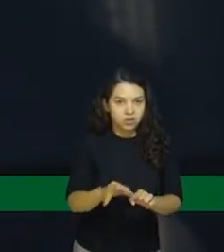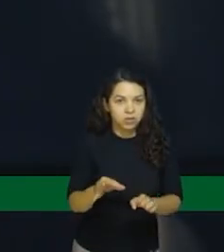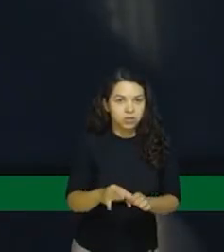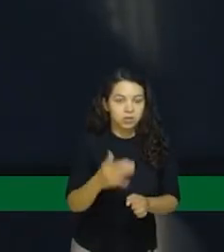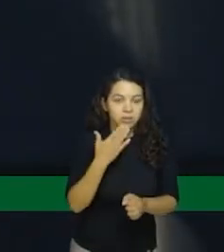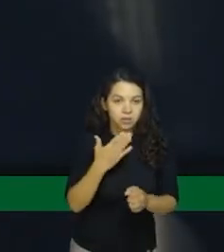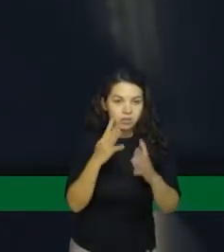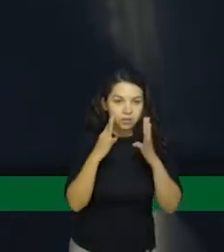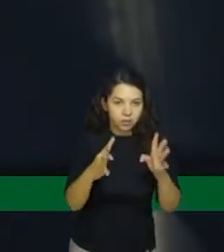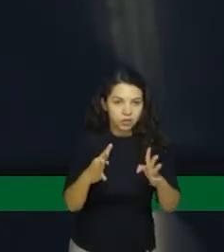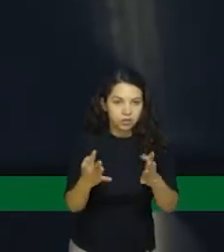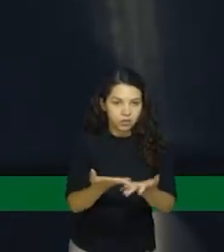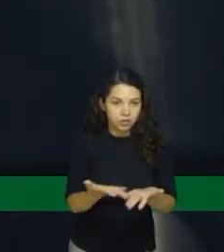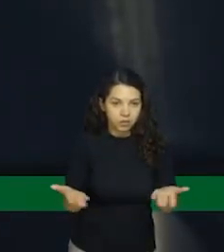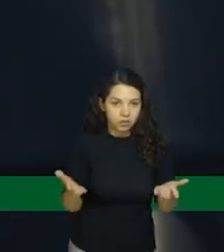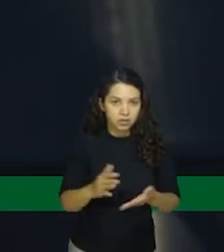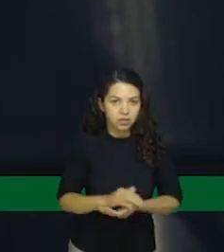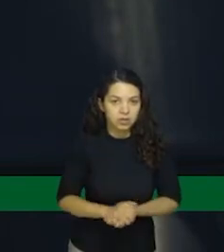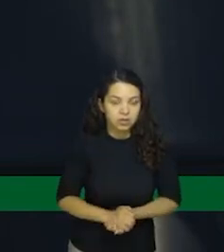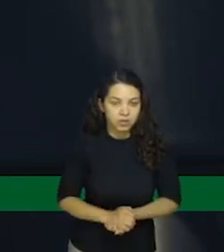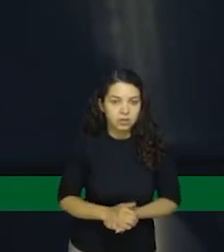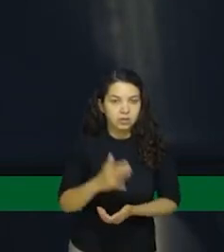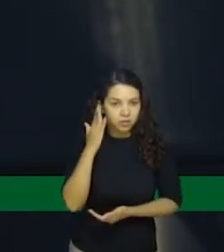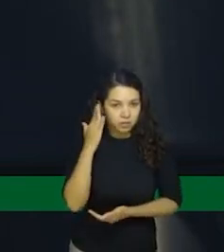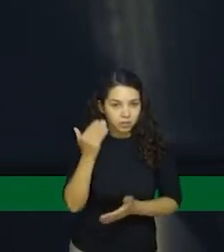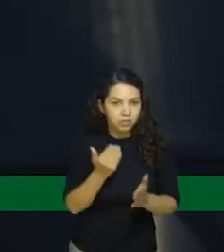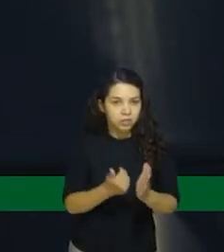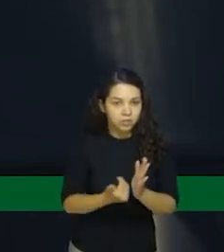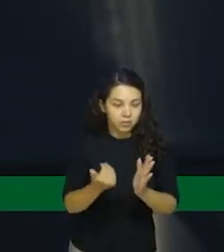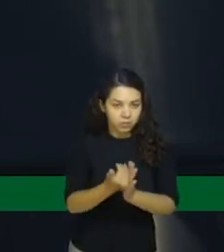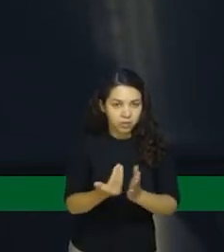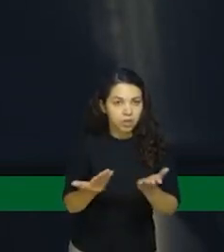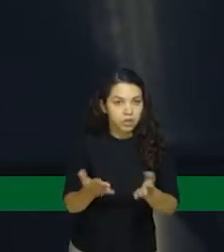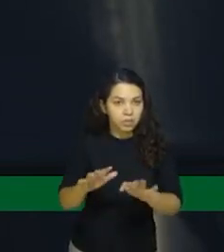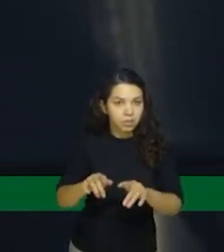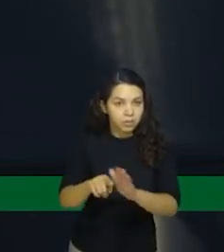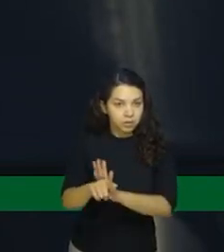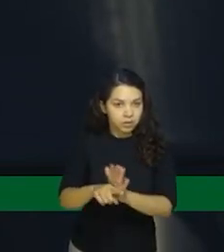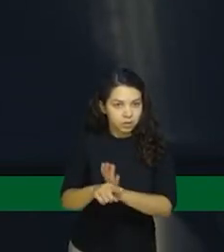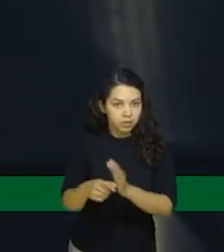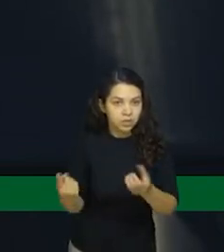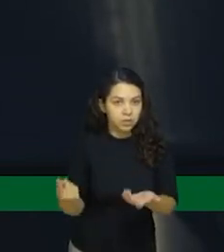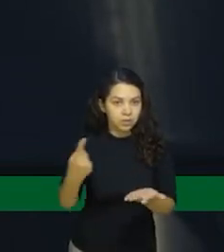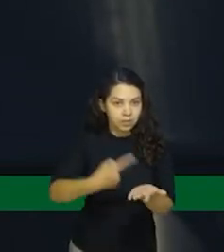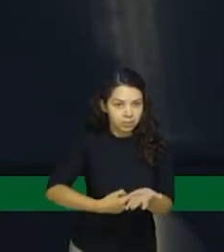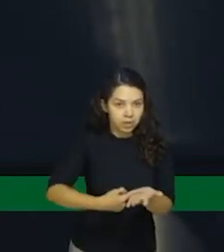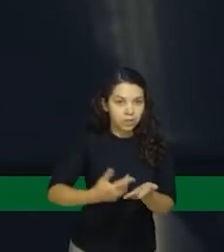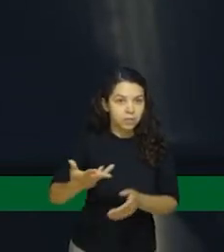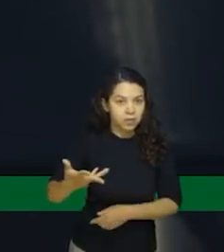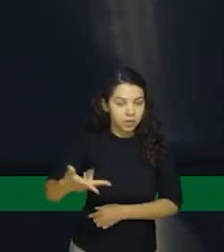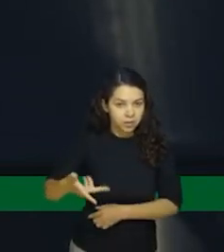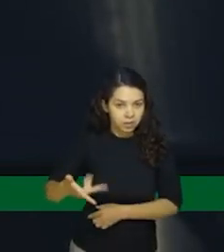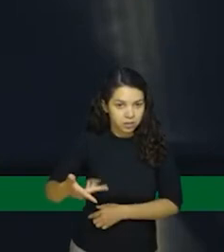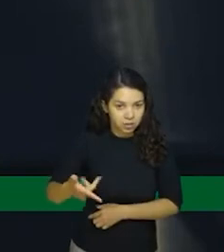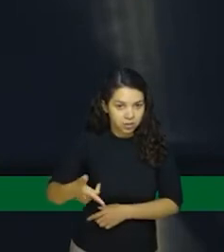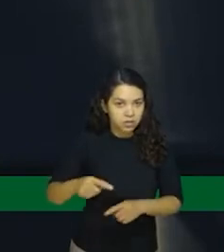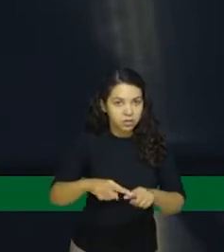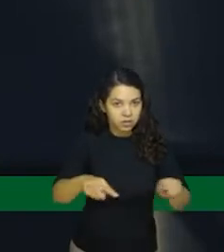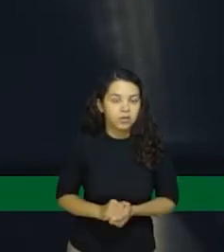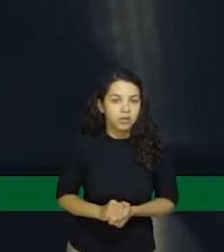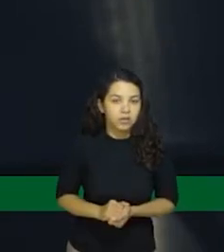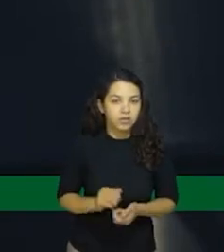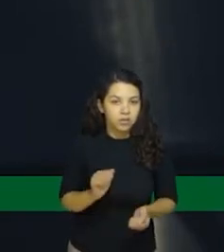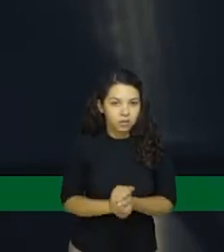atenção dos senhores para que saibam mais e busquem a respeito do pacto pela aceleração territorial que a gente tem feito aqui na